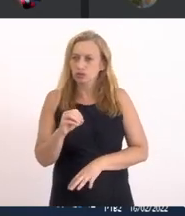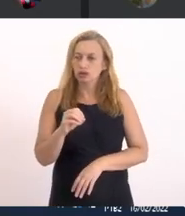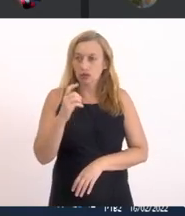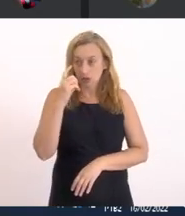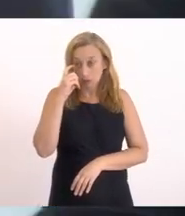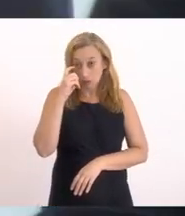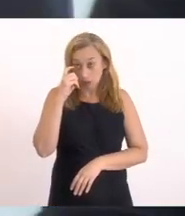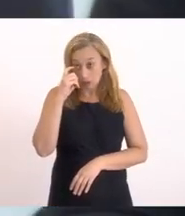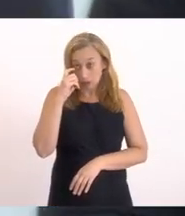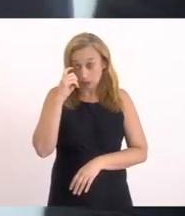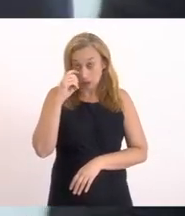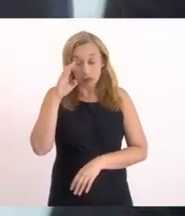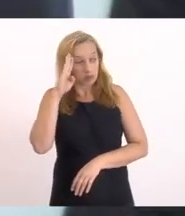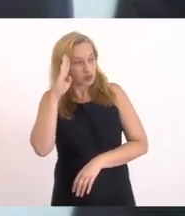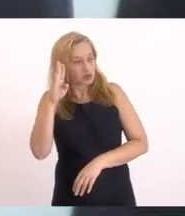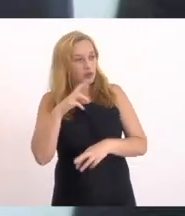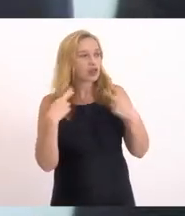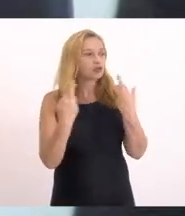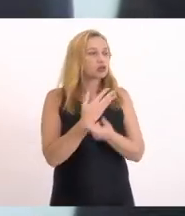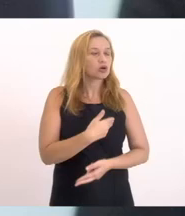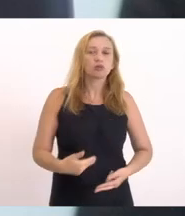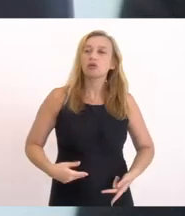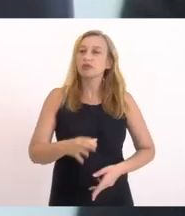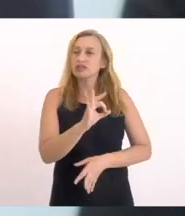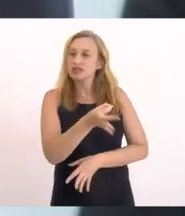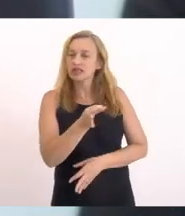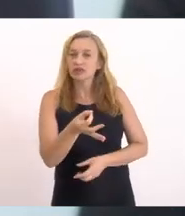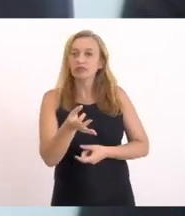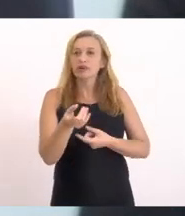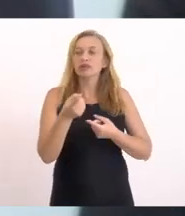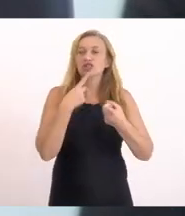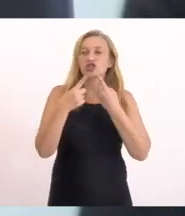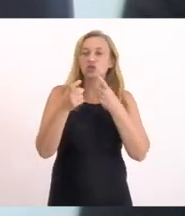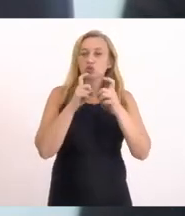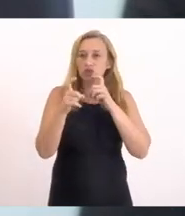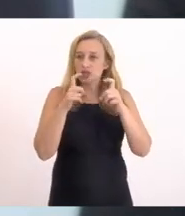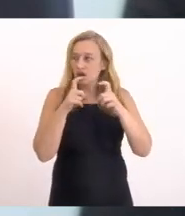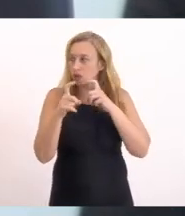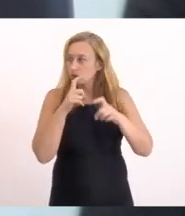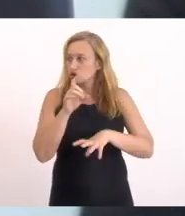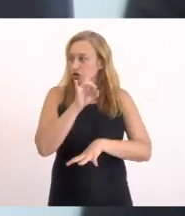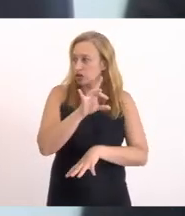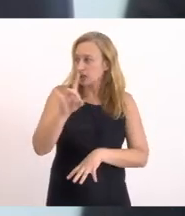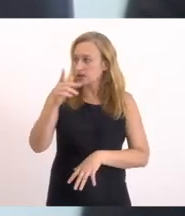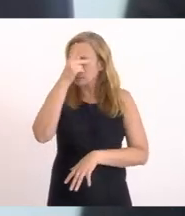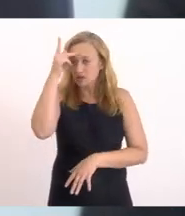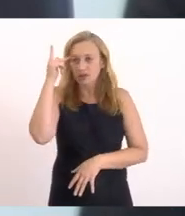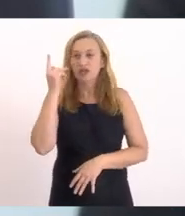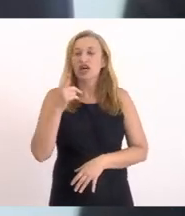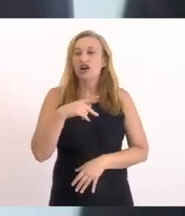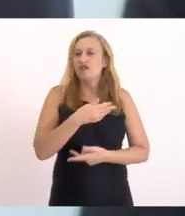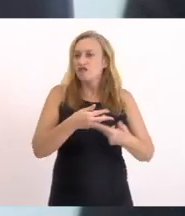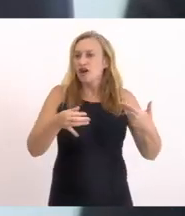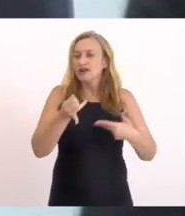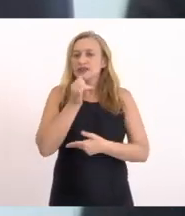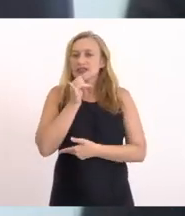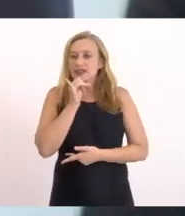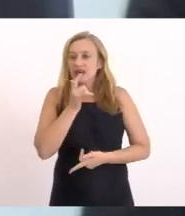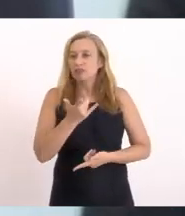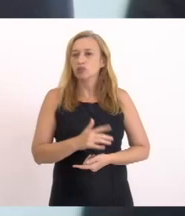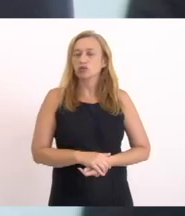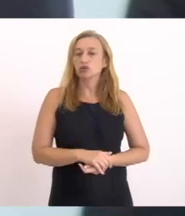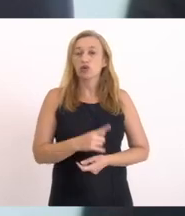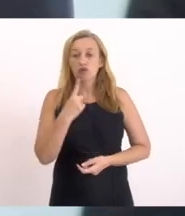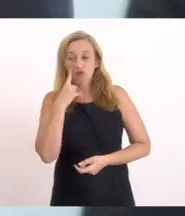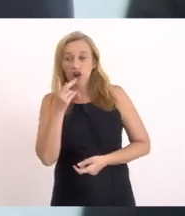o intuito principal Das audiências públicas É exatamente esse debate de ideias E da gente jogar conheço Tem vários exemplos Eu estou falando Jogar os exemplos Vamos